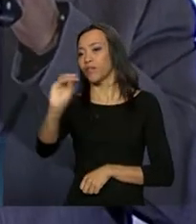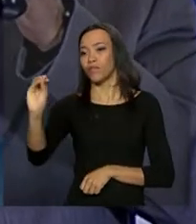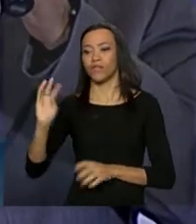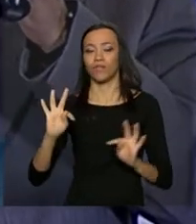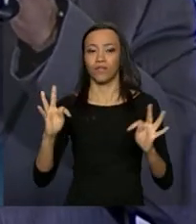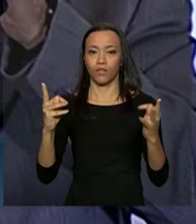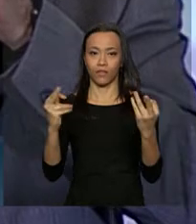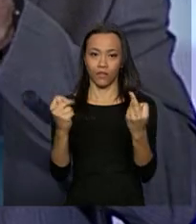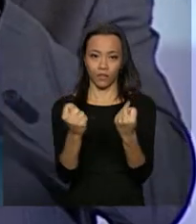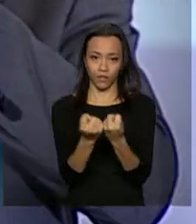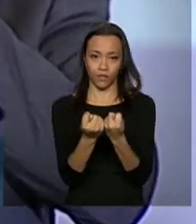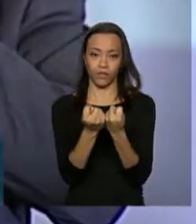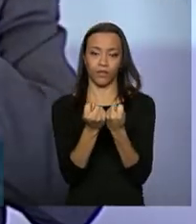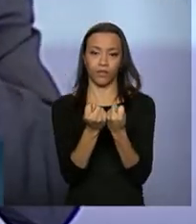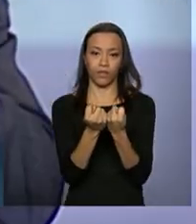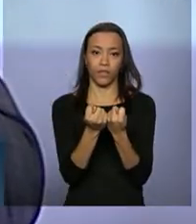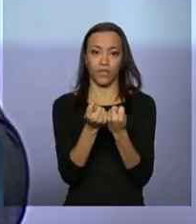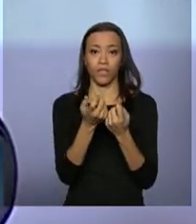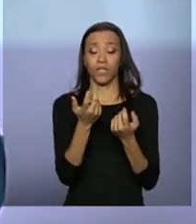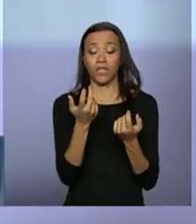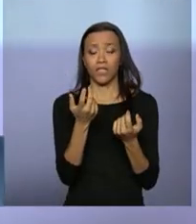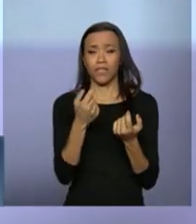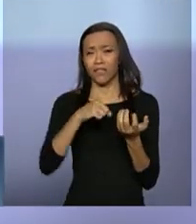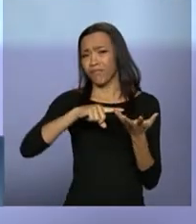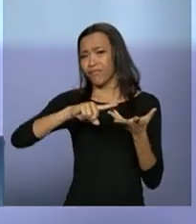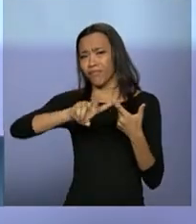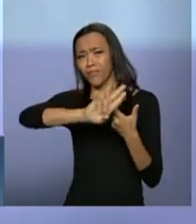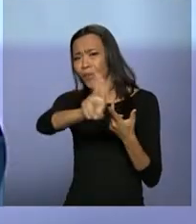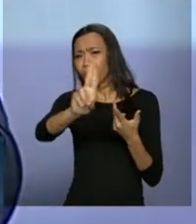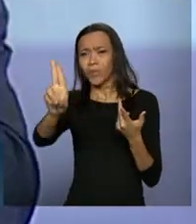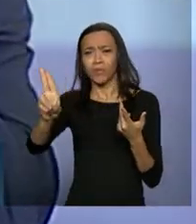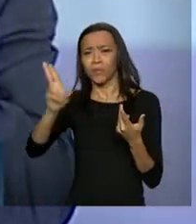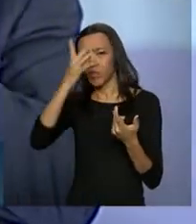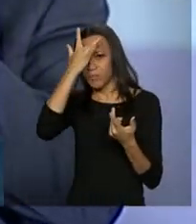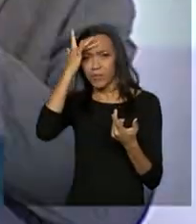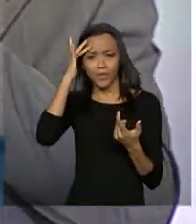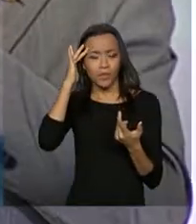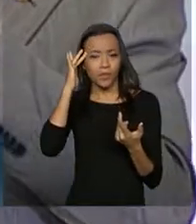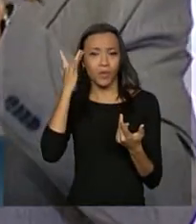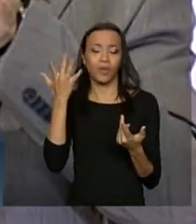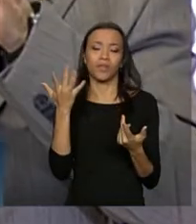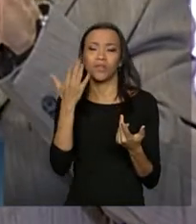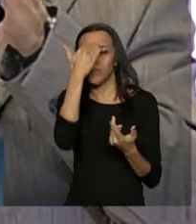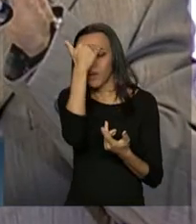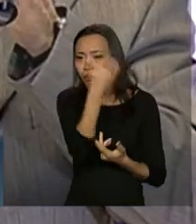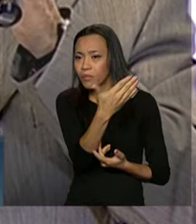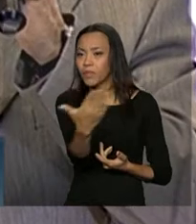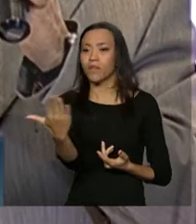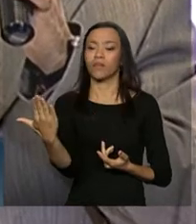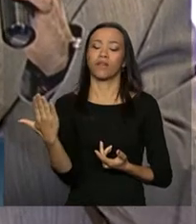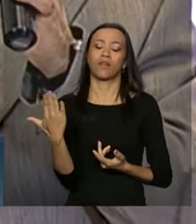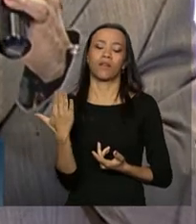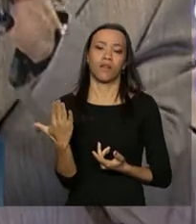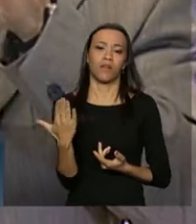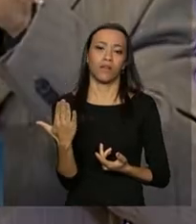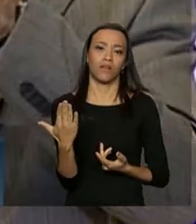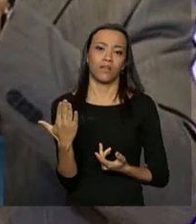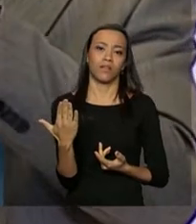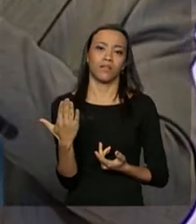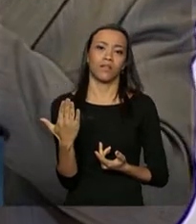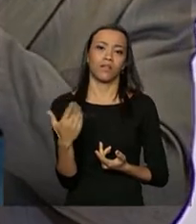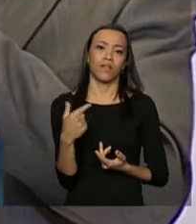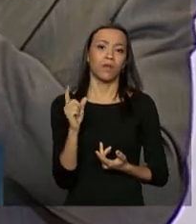Jonas, Fabri, Mariela, beijo em todos. Muito obrigado por